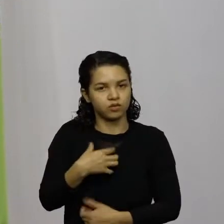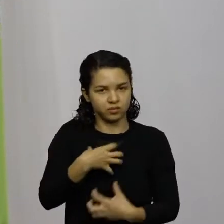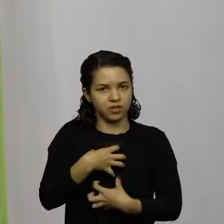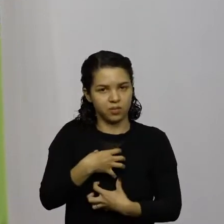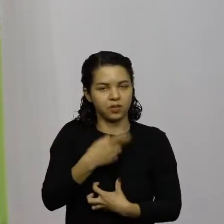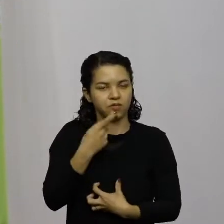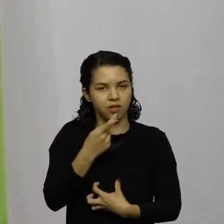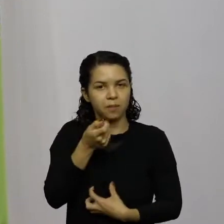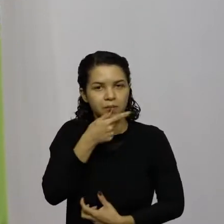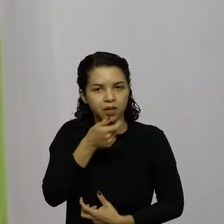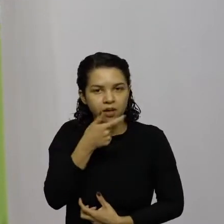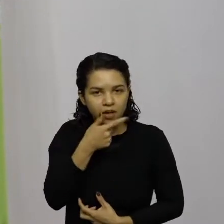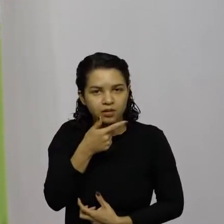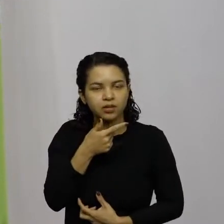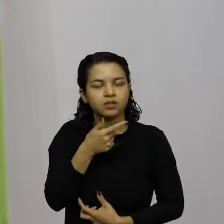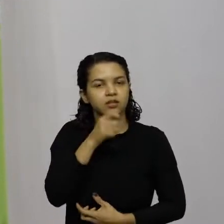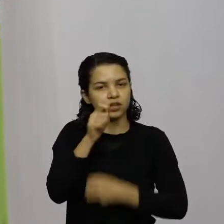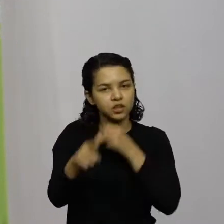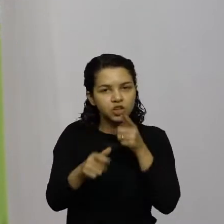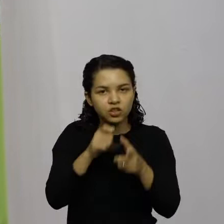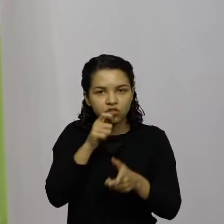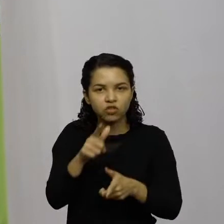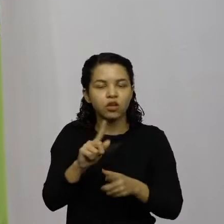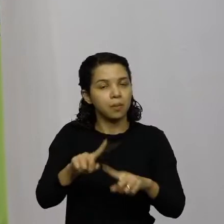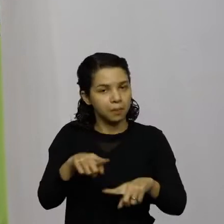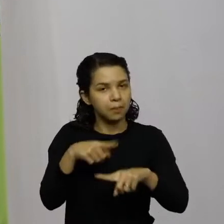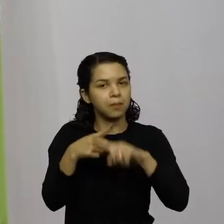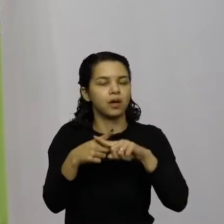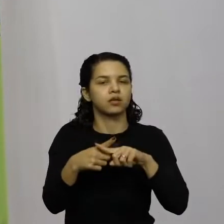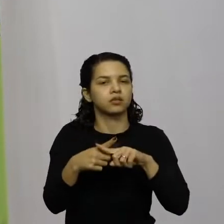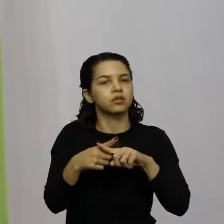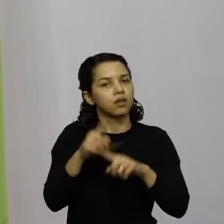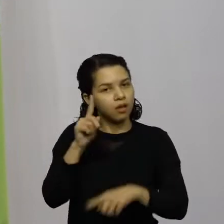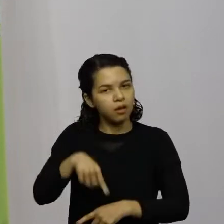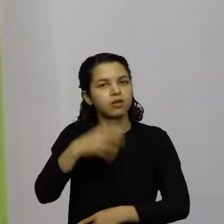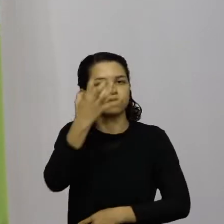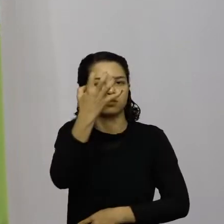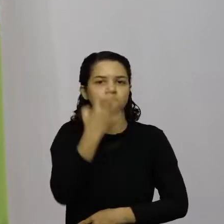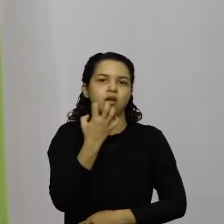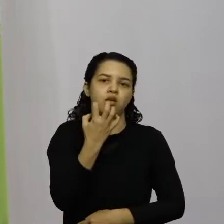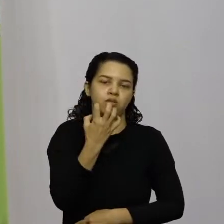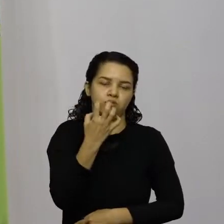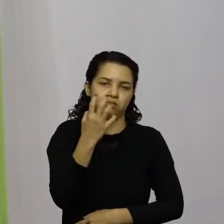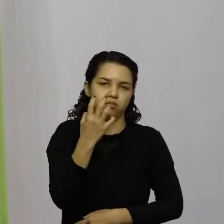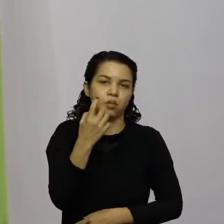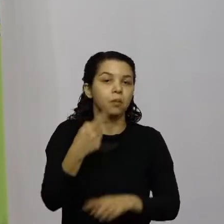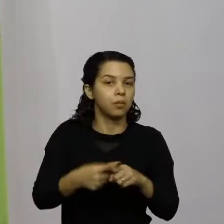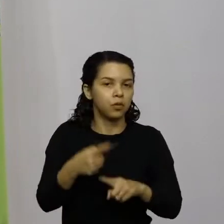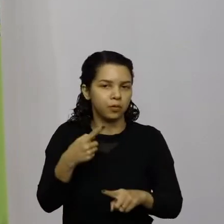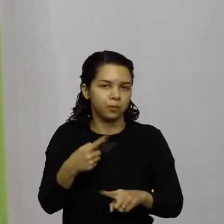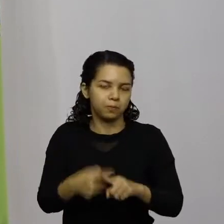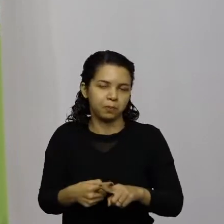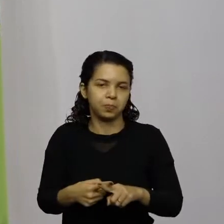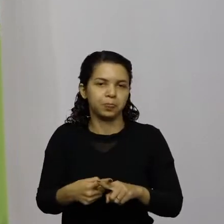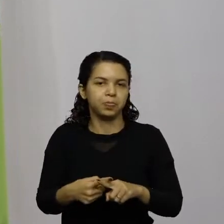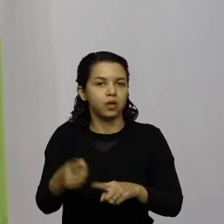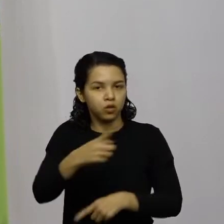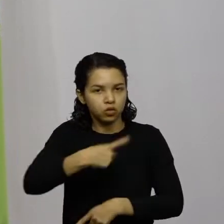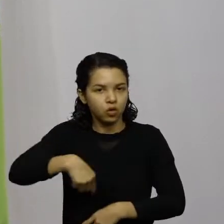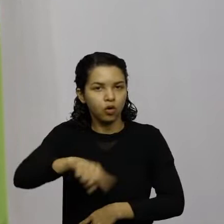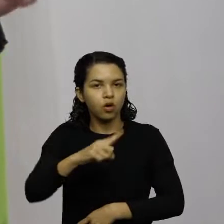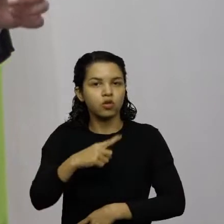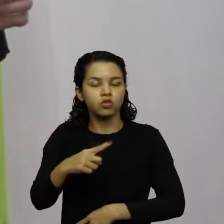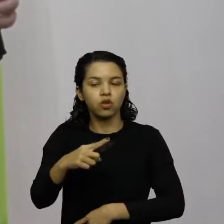aqui hoje essa crítica, mas aqui tem algo muito sério, porque nós tiramos dinheiro dos